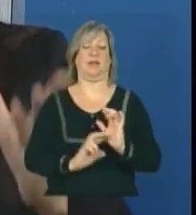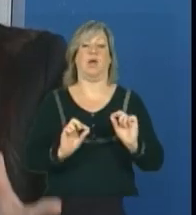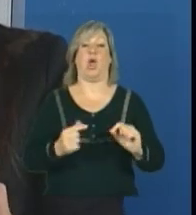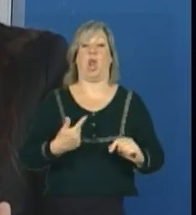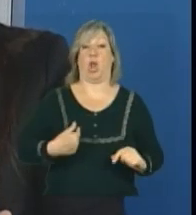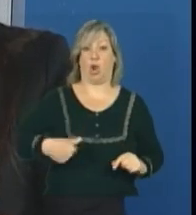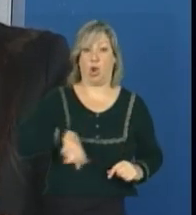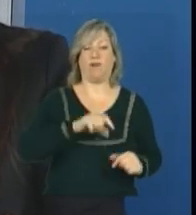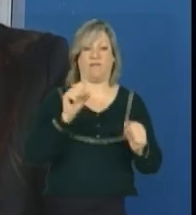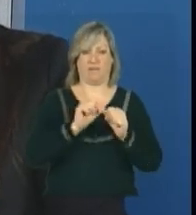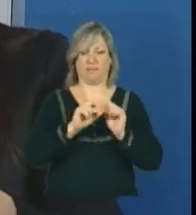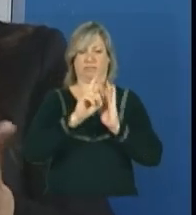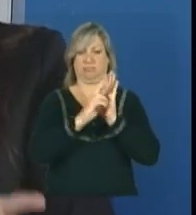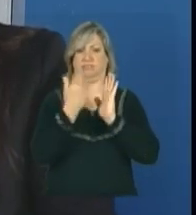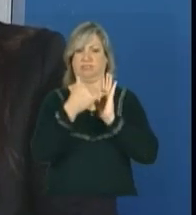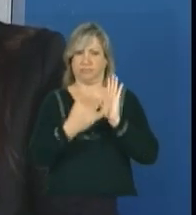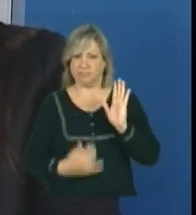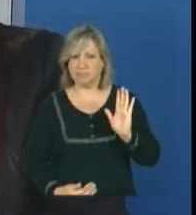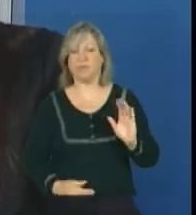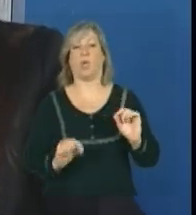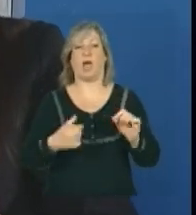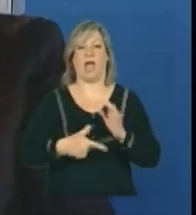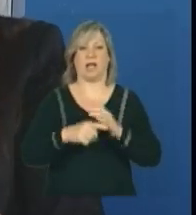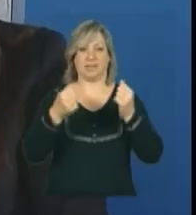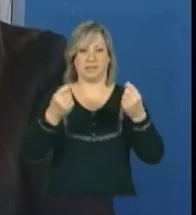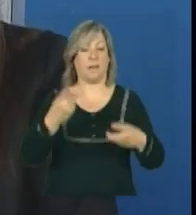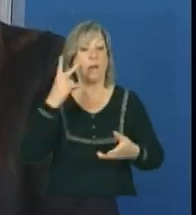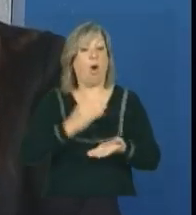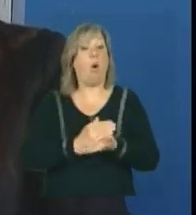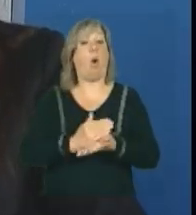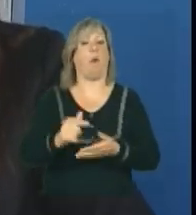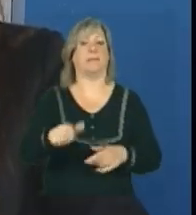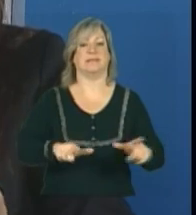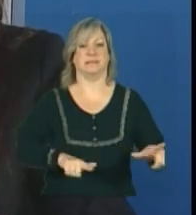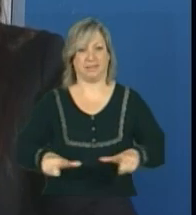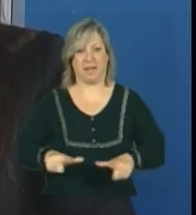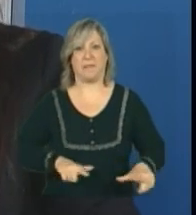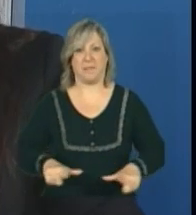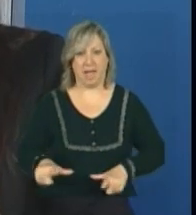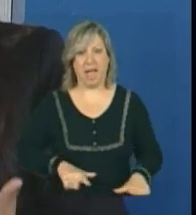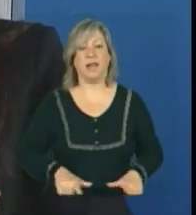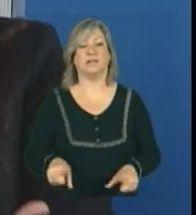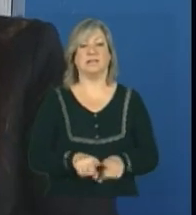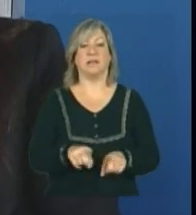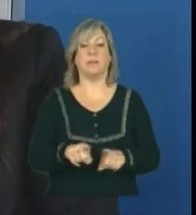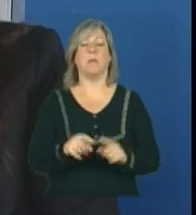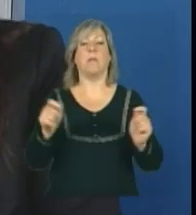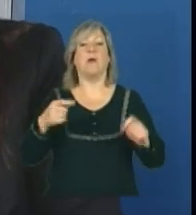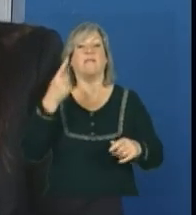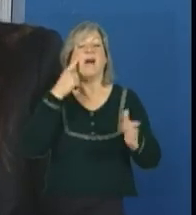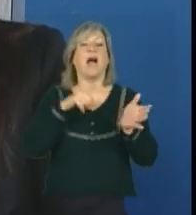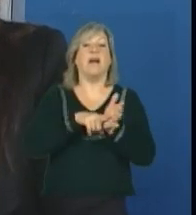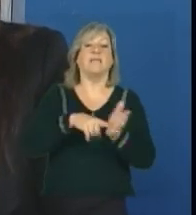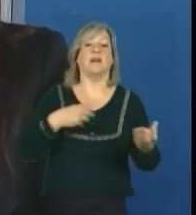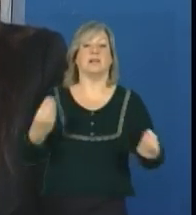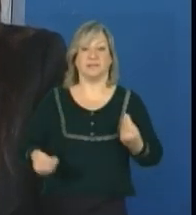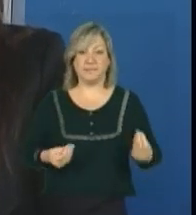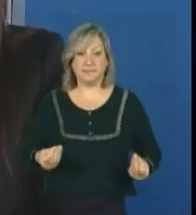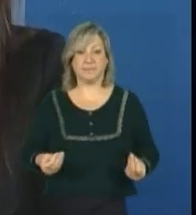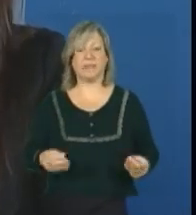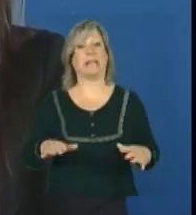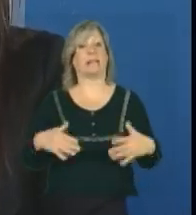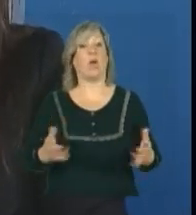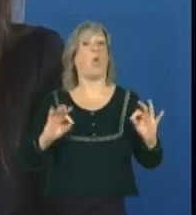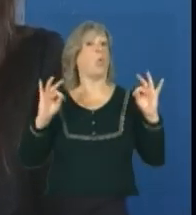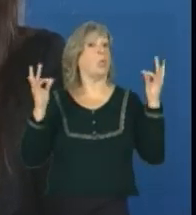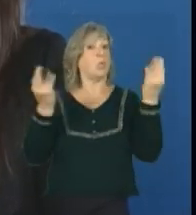estabelecemos um critério, que é o que eu estava dizendo, para iniciar o processo, para a gente, inclusive, poder avaliar, né? Então,